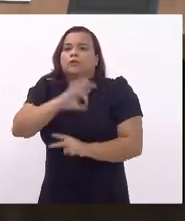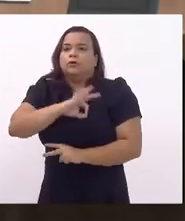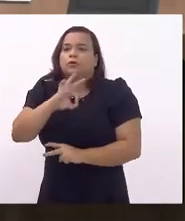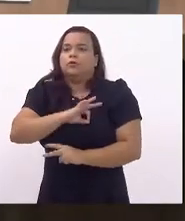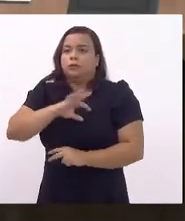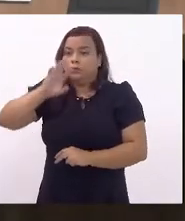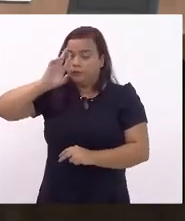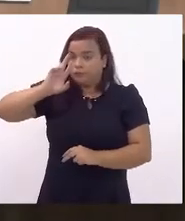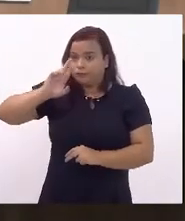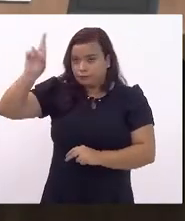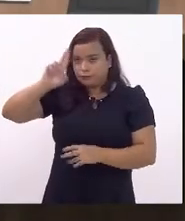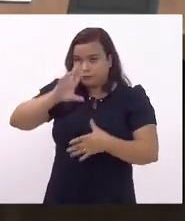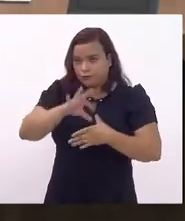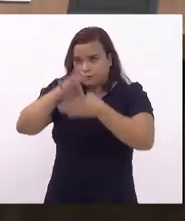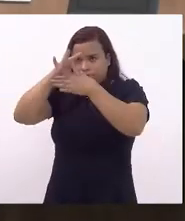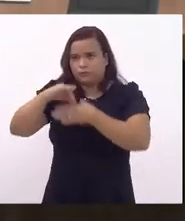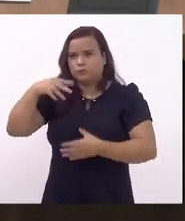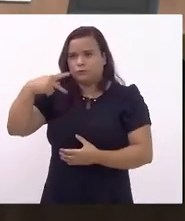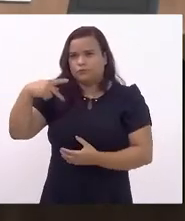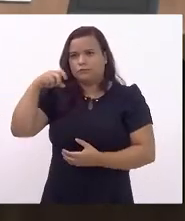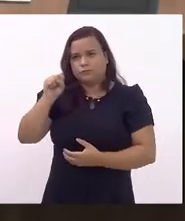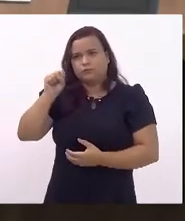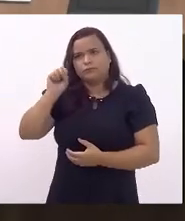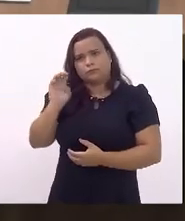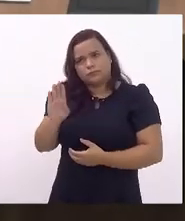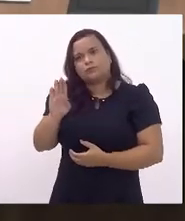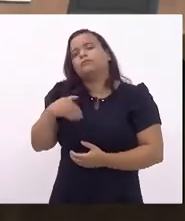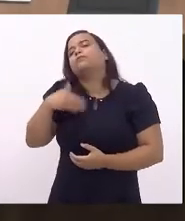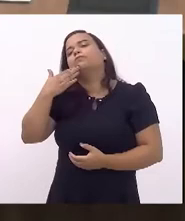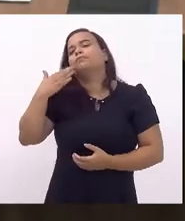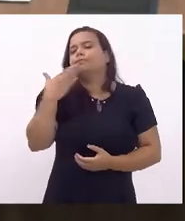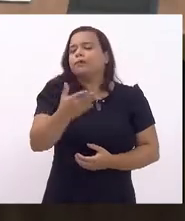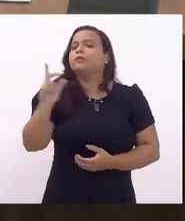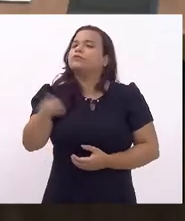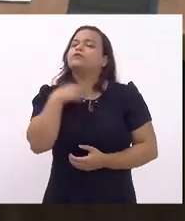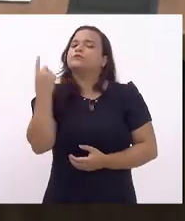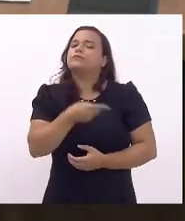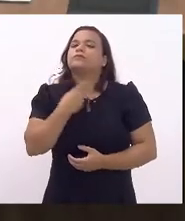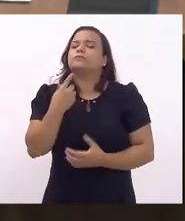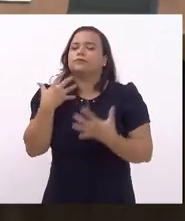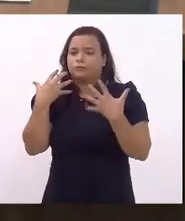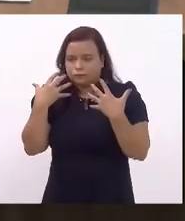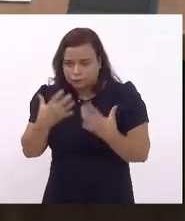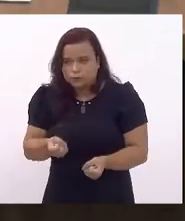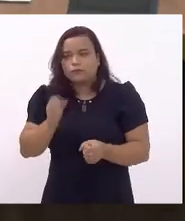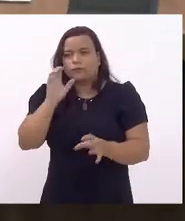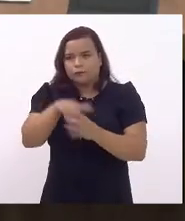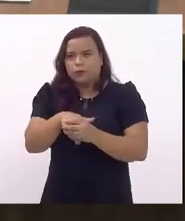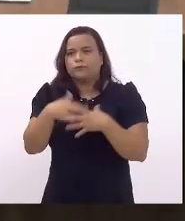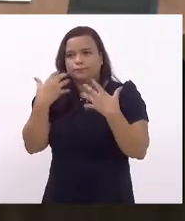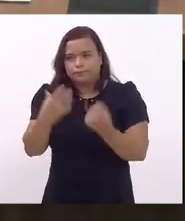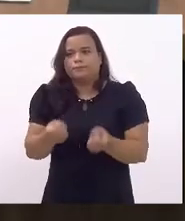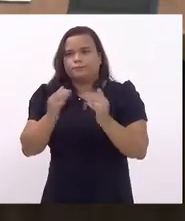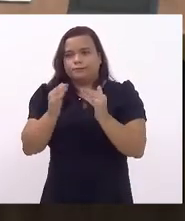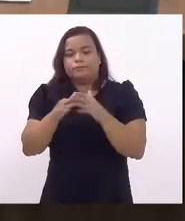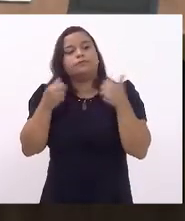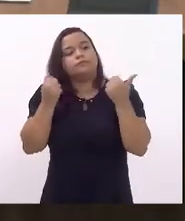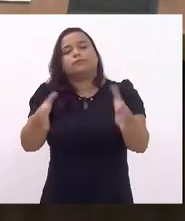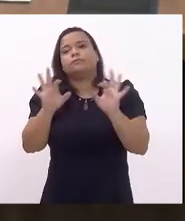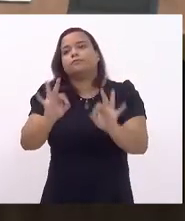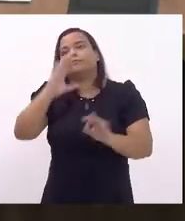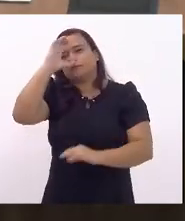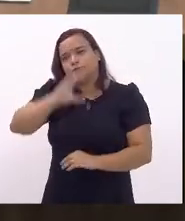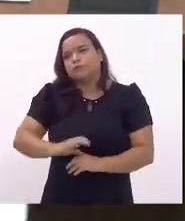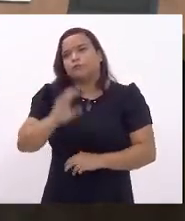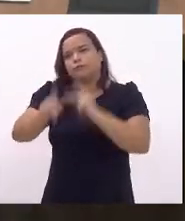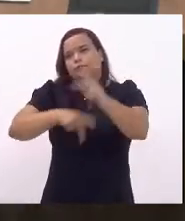ao nosso partido que vote favorável, pois a conectividade é para garantir a cidadania que vai atender a população de modo